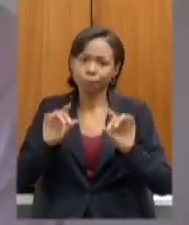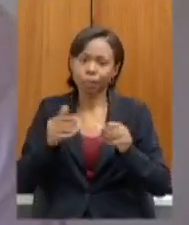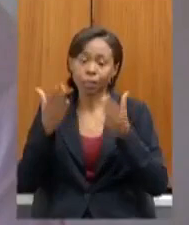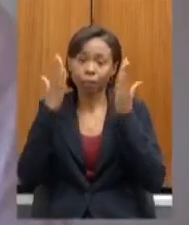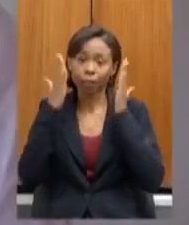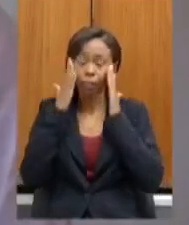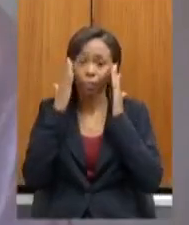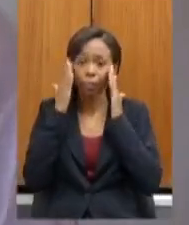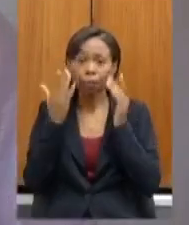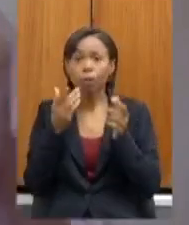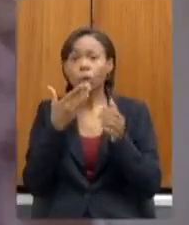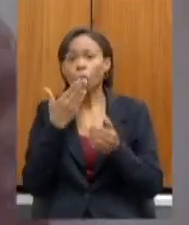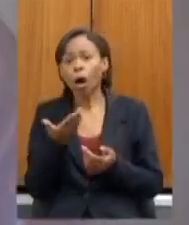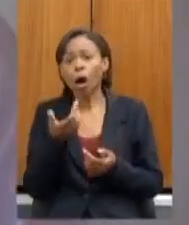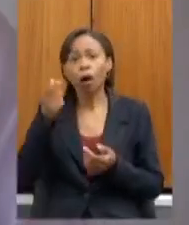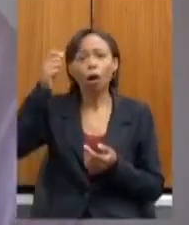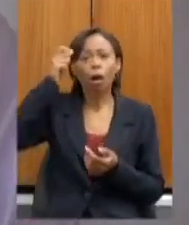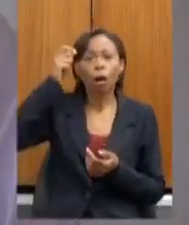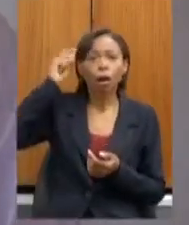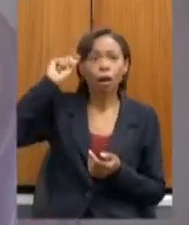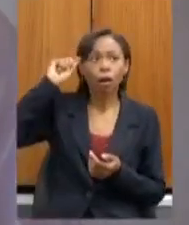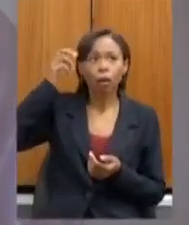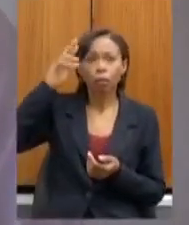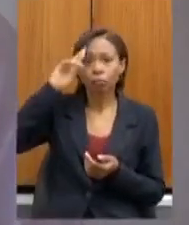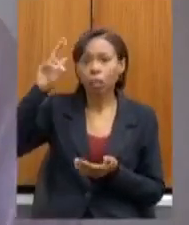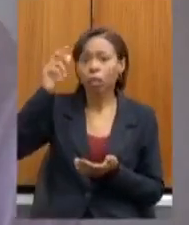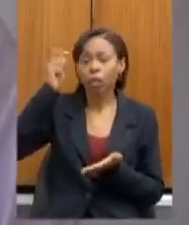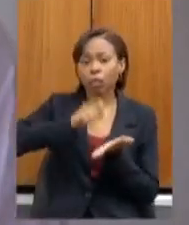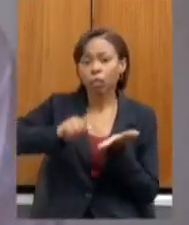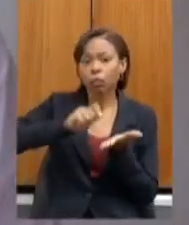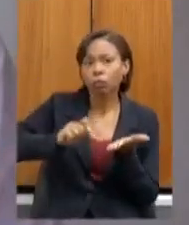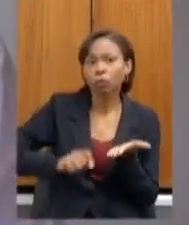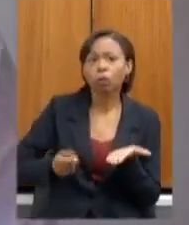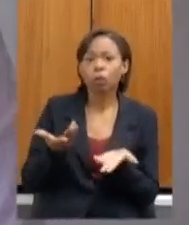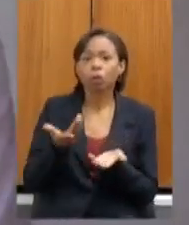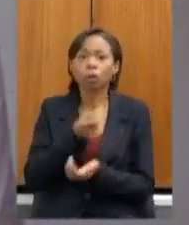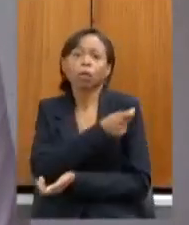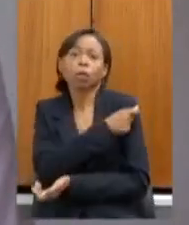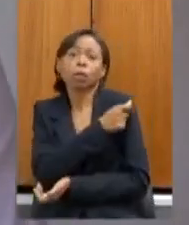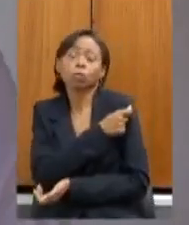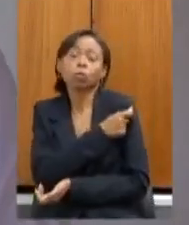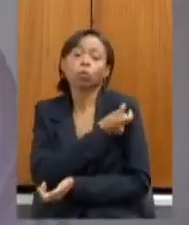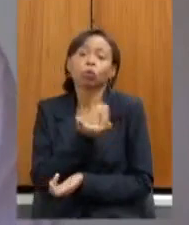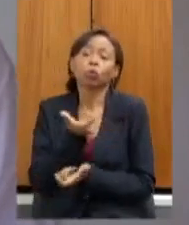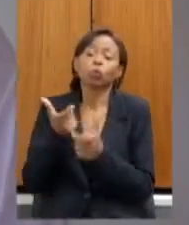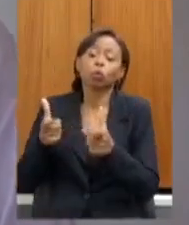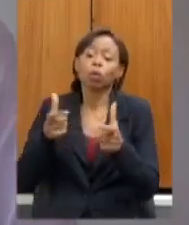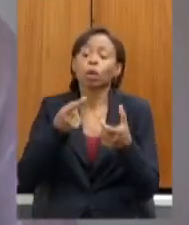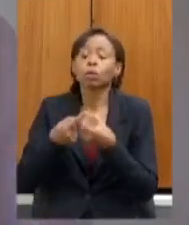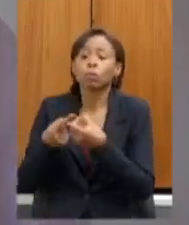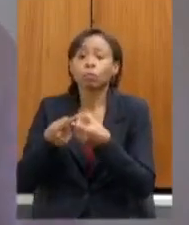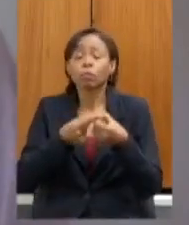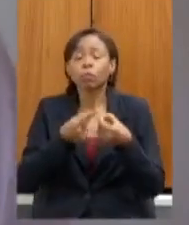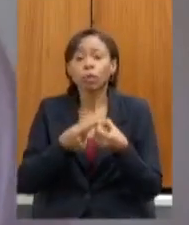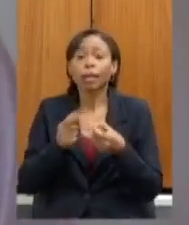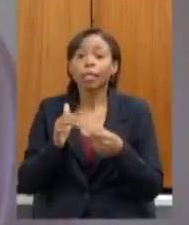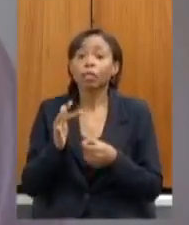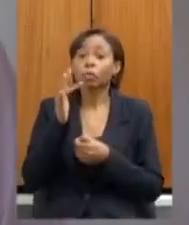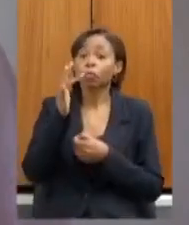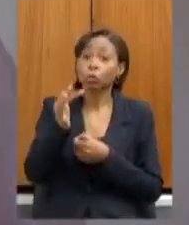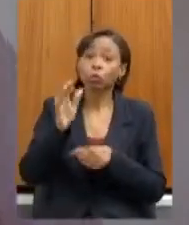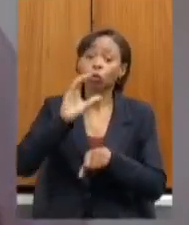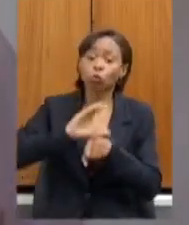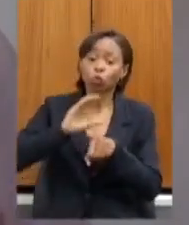o descritor o aluno o município e trabalhar a formação que a gente pretende anunciar em breve